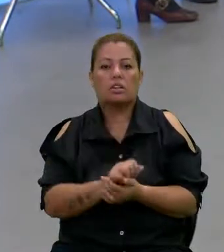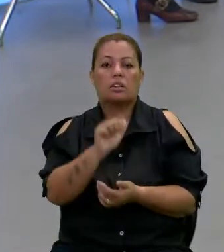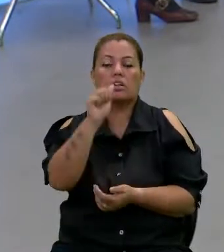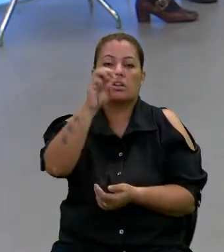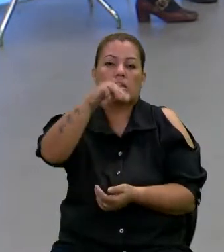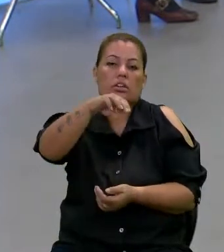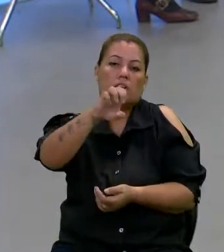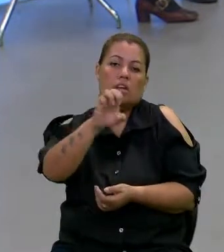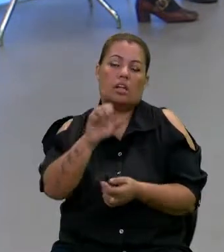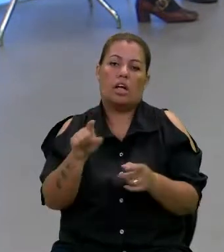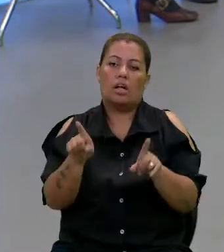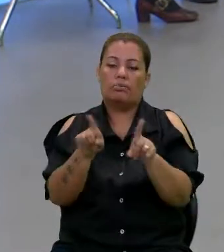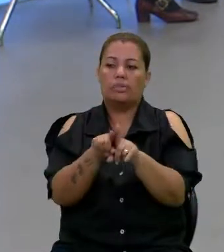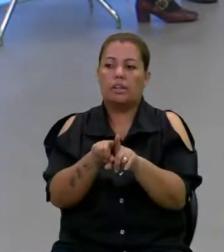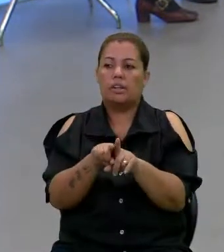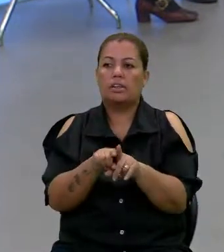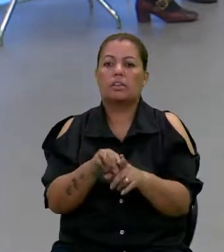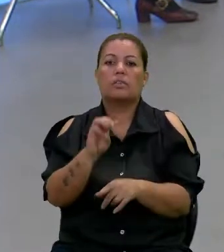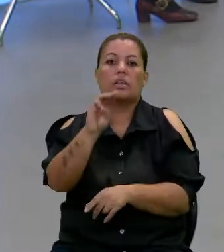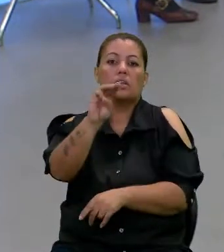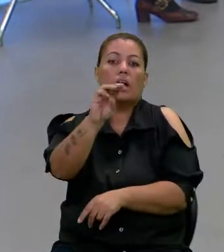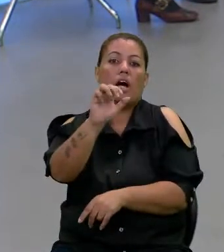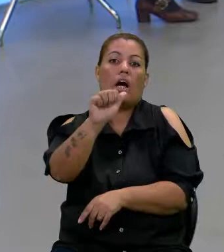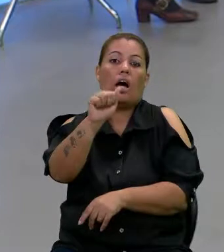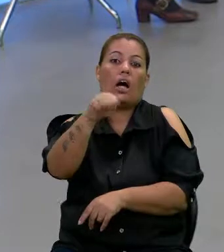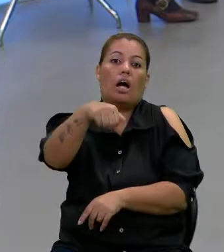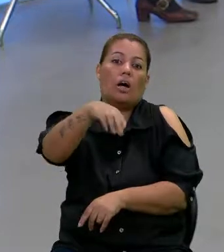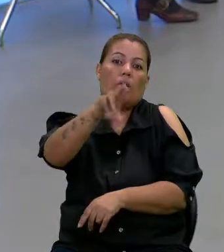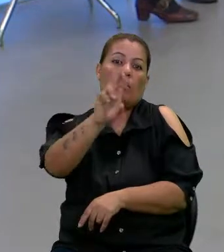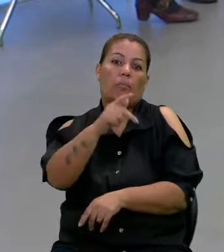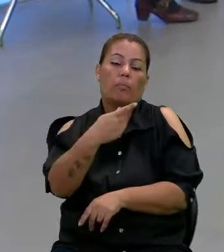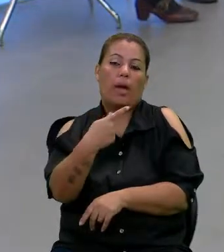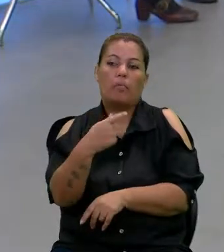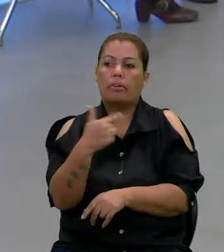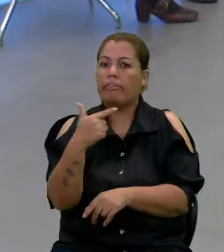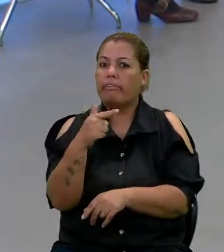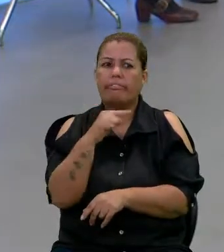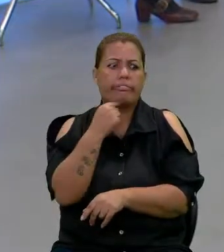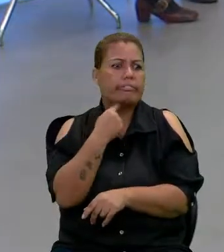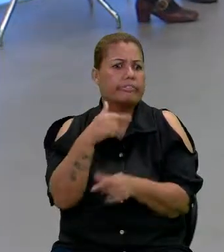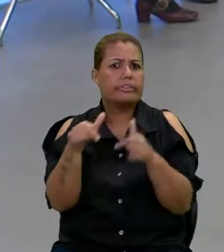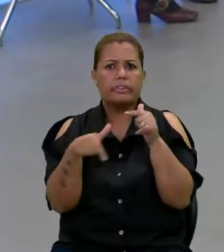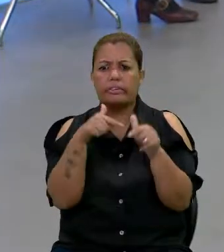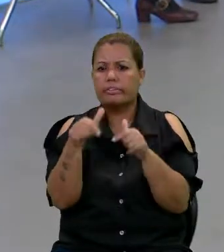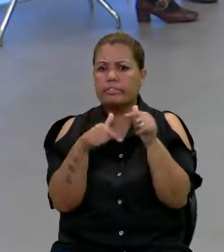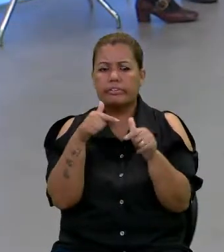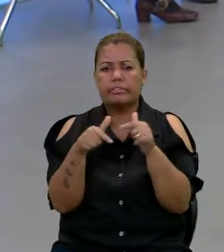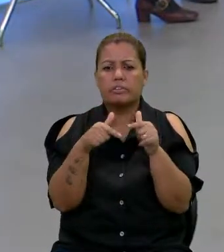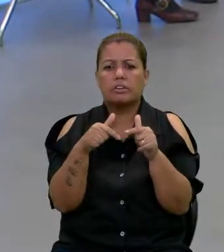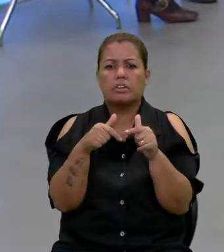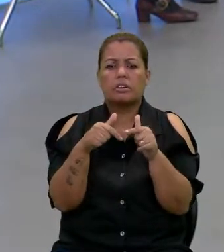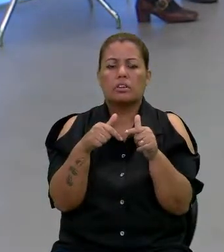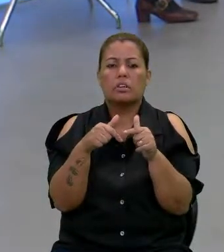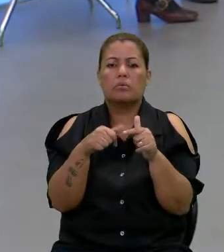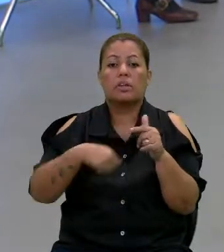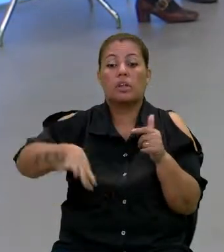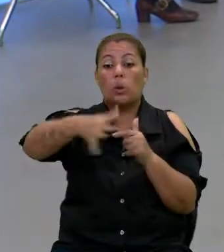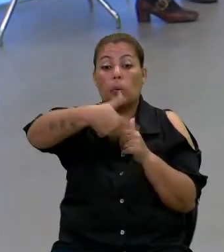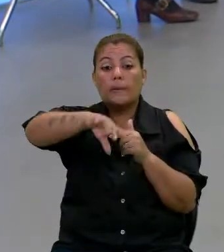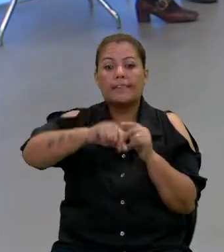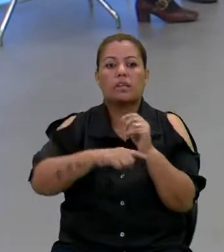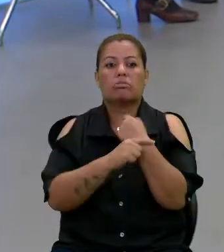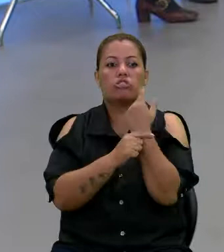AME também, a MEP, não tem, nenhum de nós tem esse trabalho que um centro de